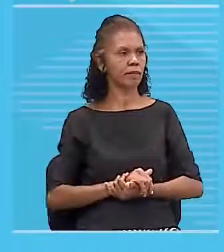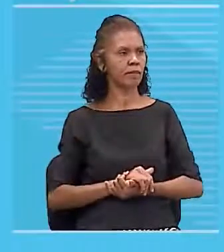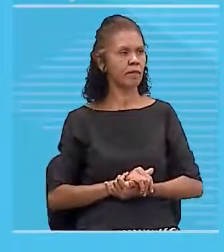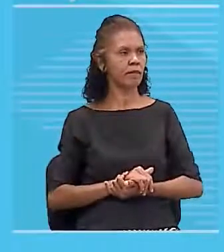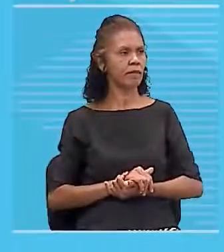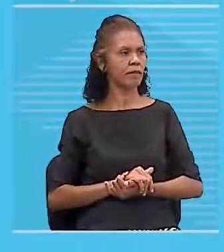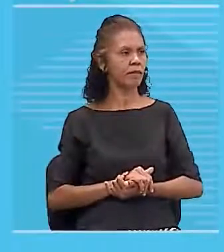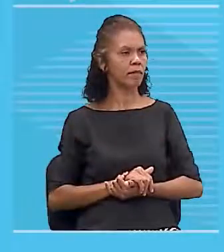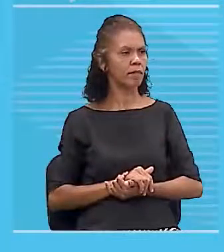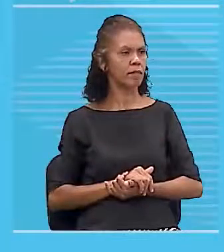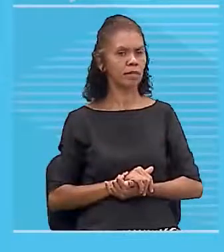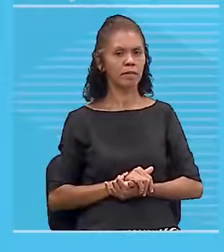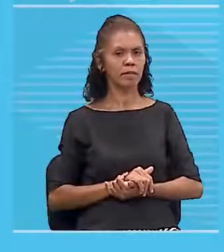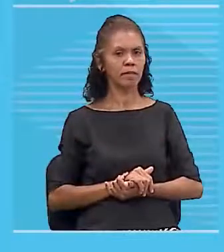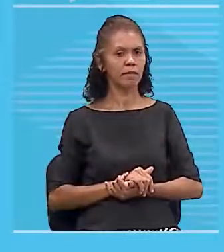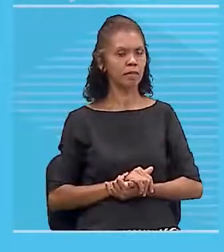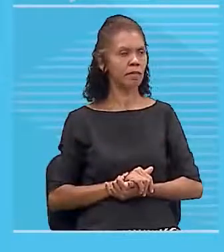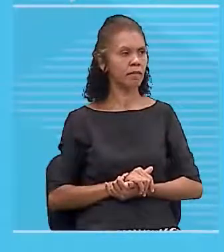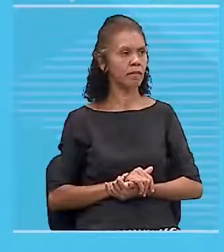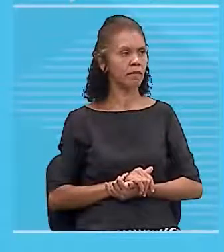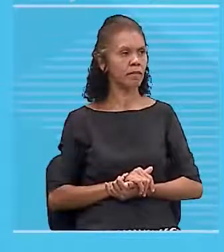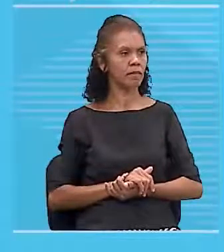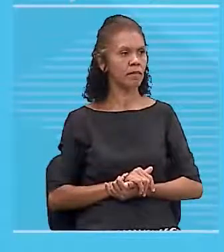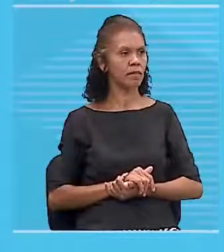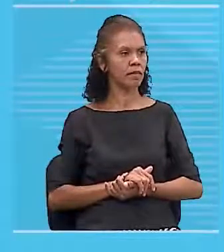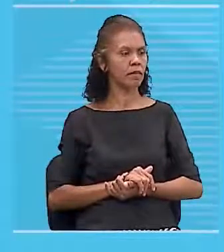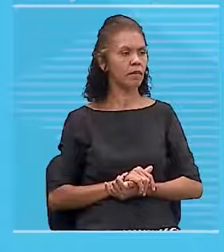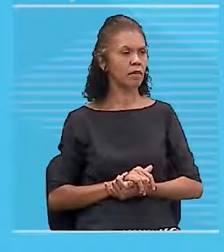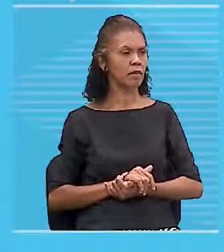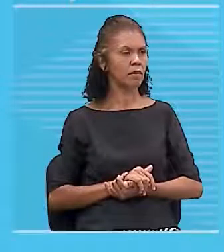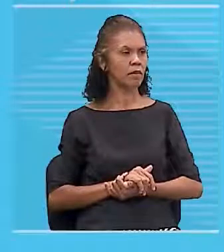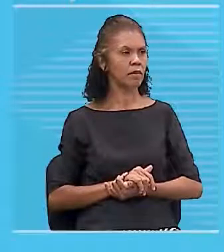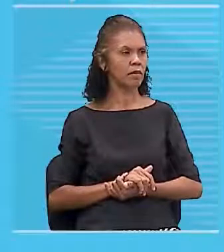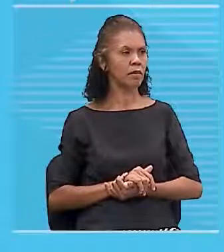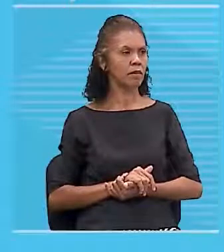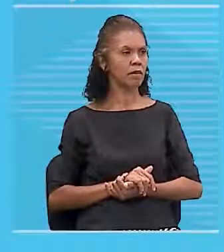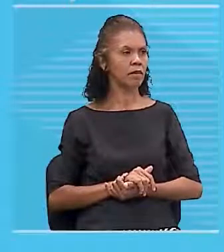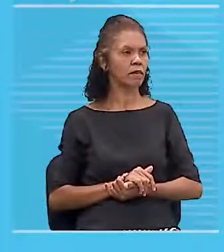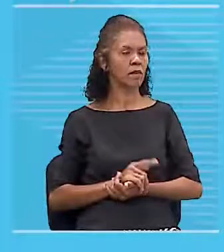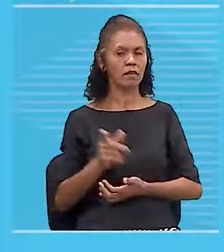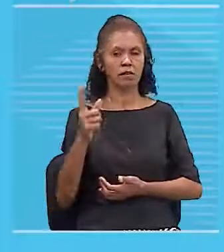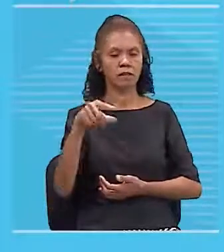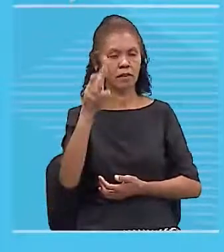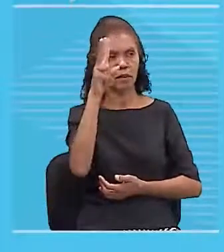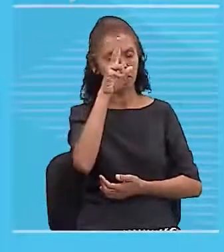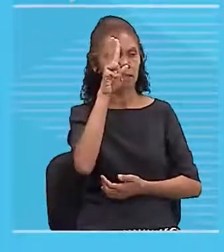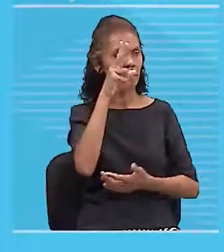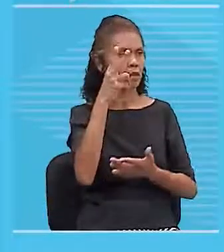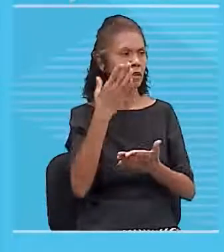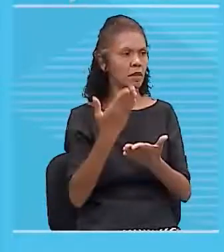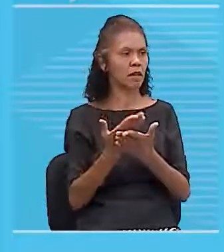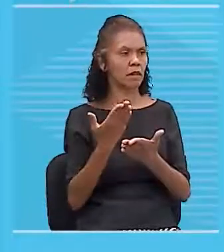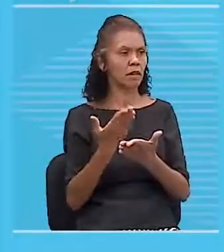Aí, eu quero que você lembre da última aula, tá? Porque na última aula, a gente